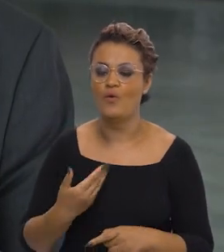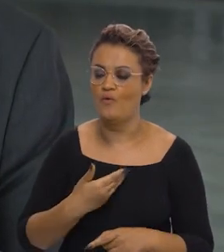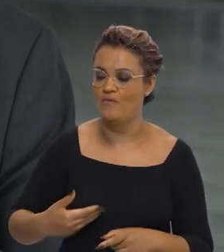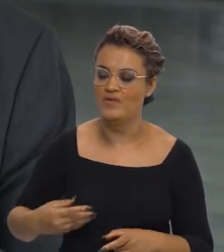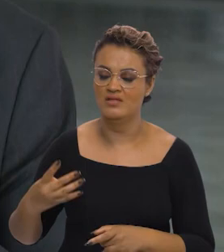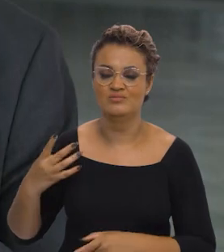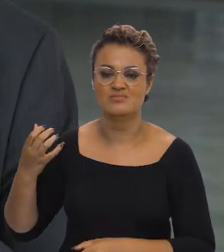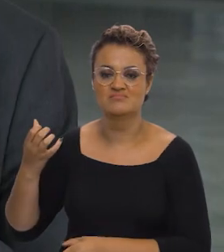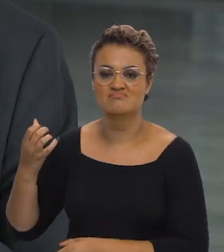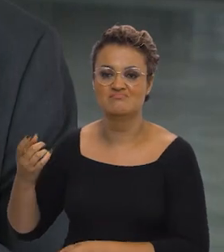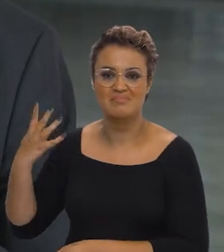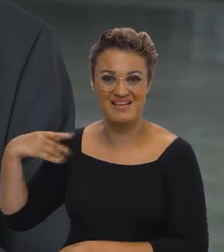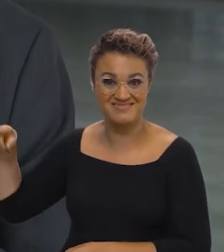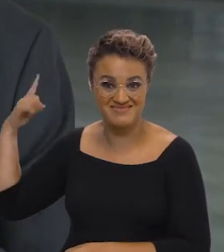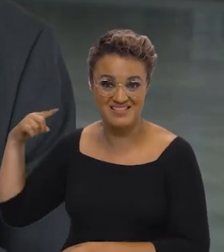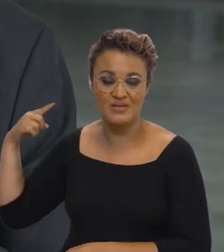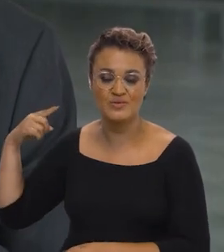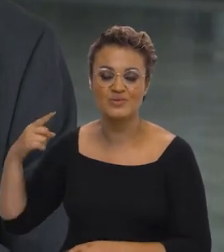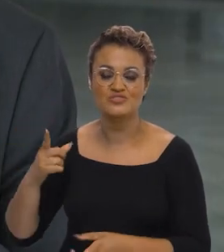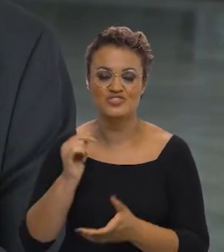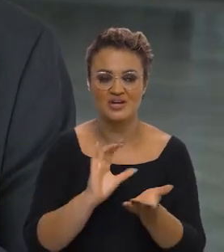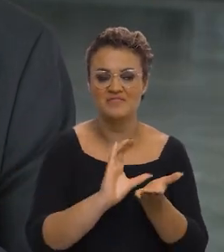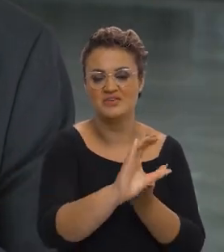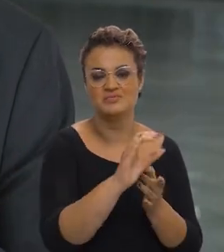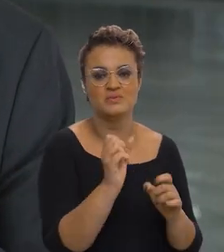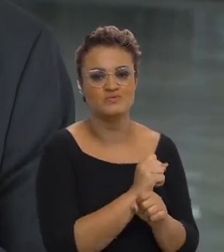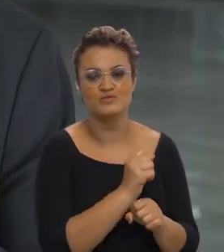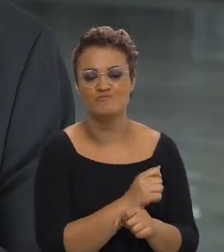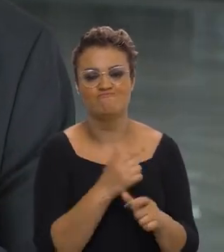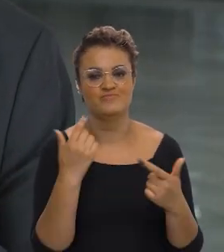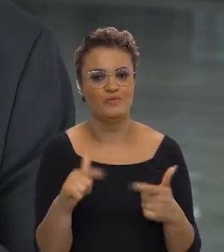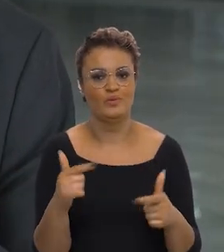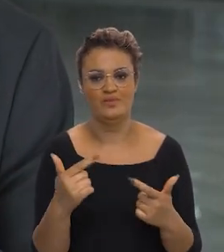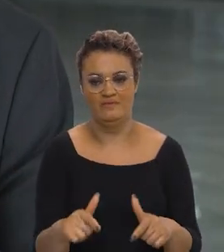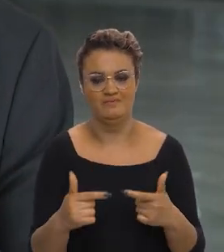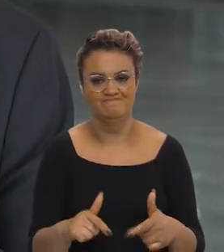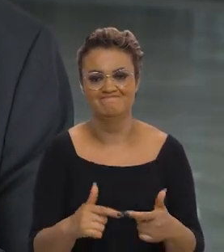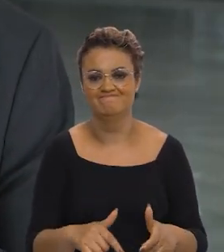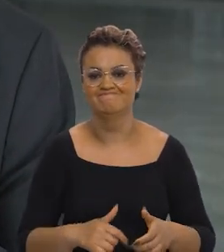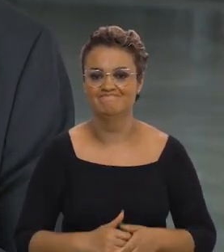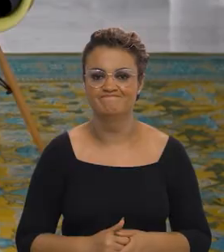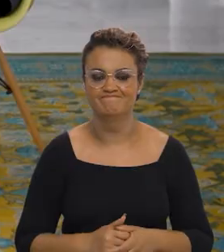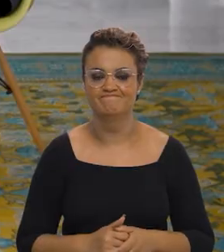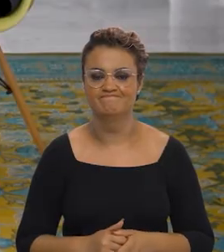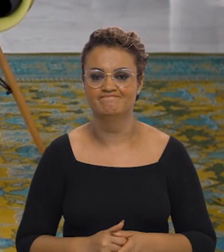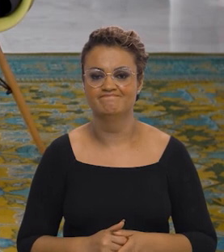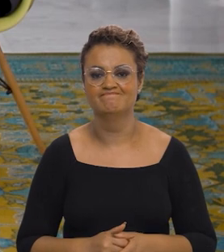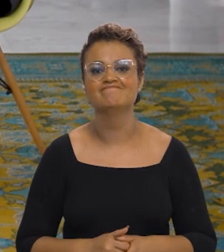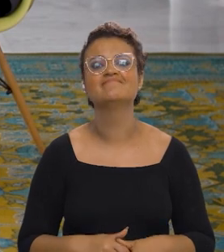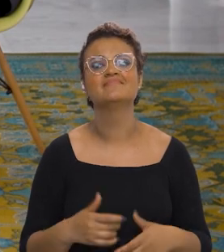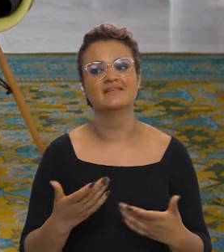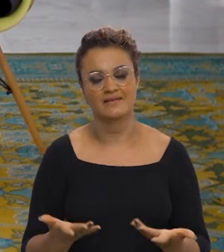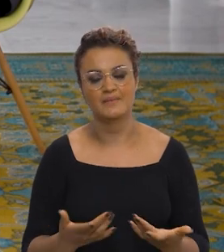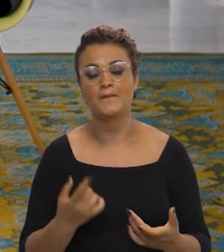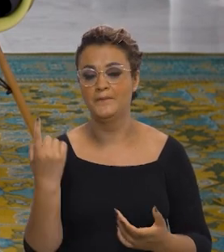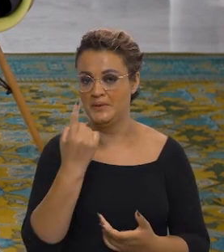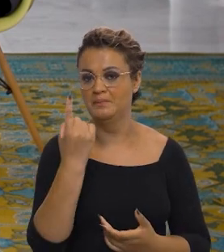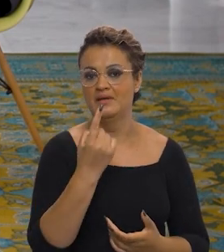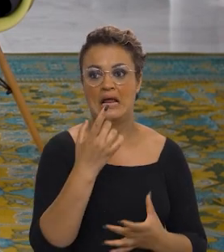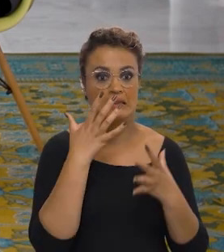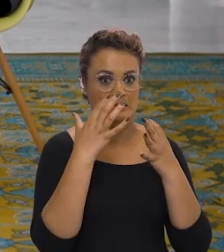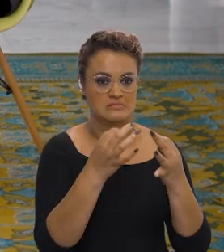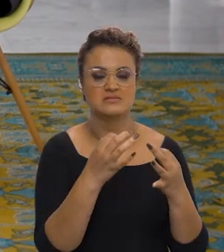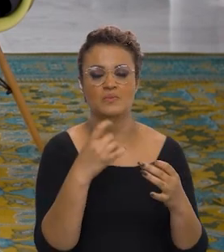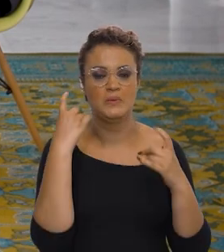dois governos deixaram de transferir recursos e de honrar compromissos com os estados e municípios. Então, essa é uma primeira